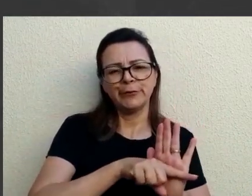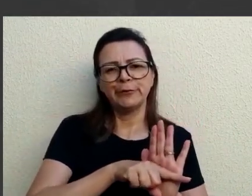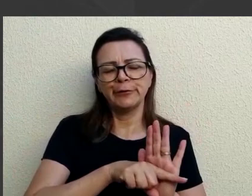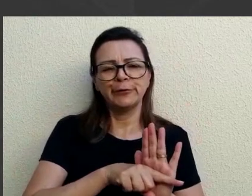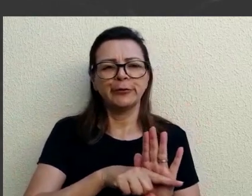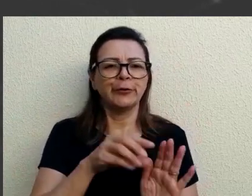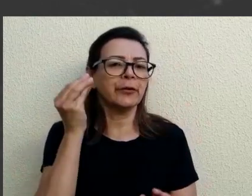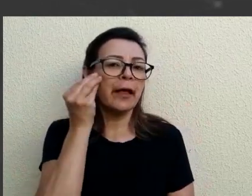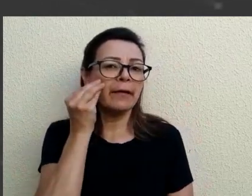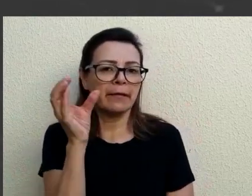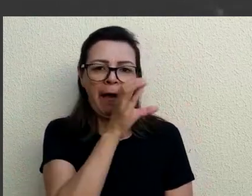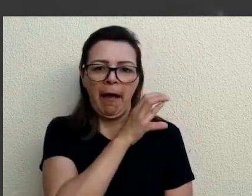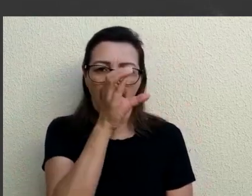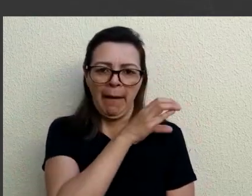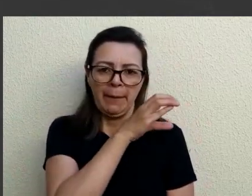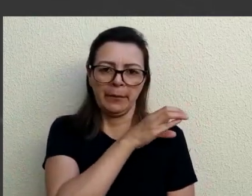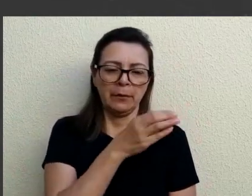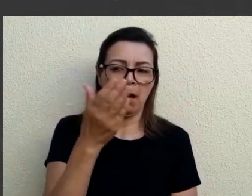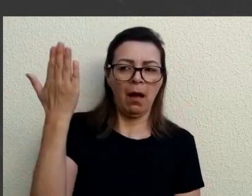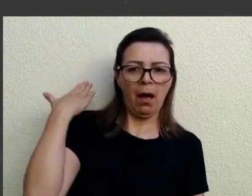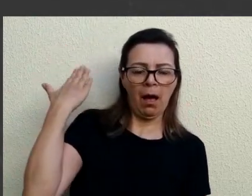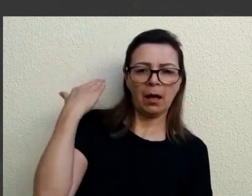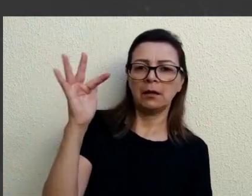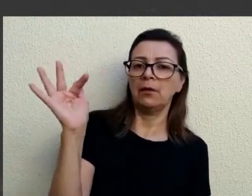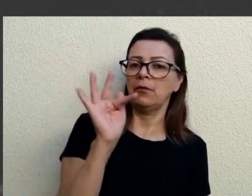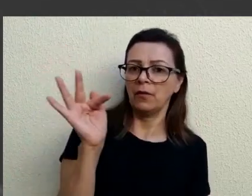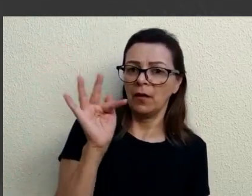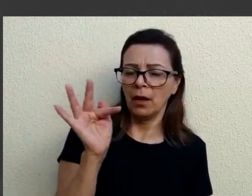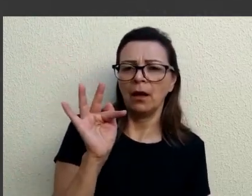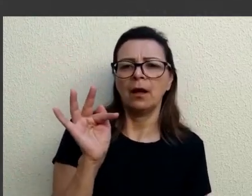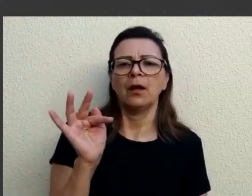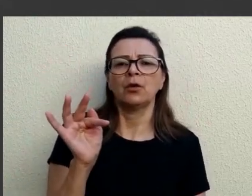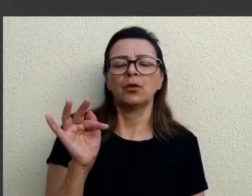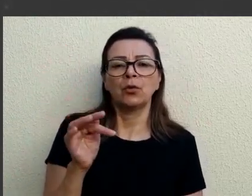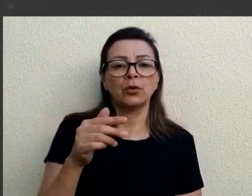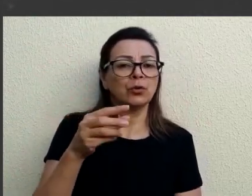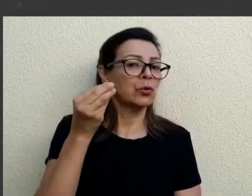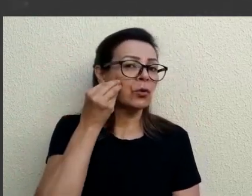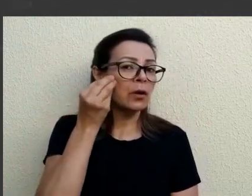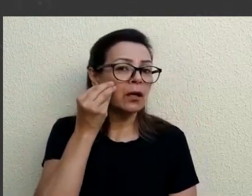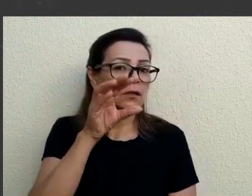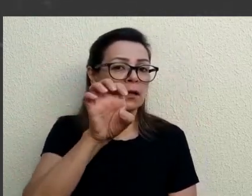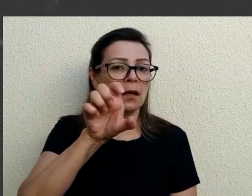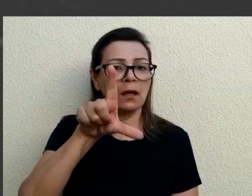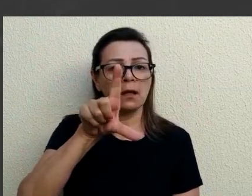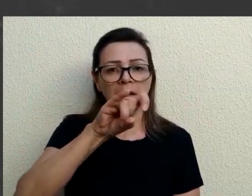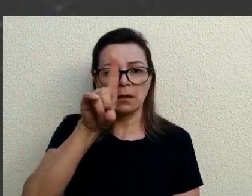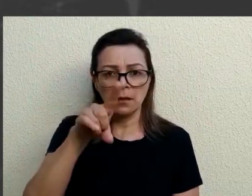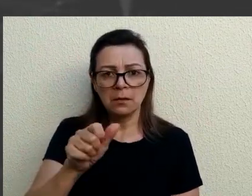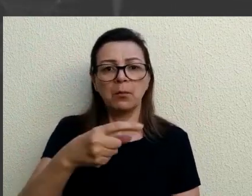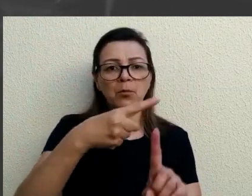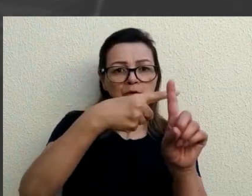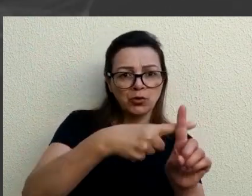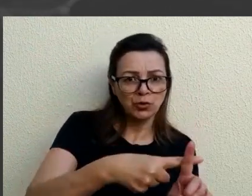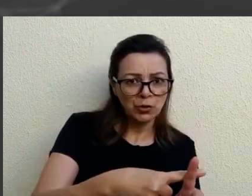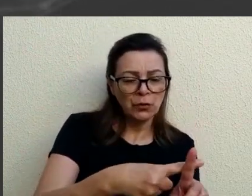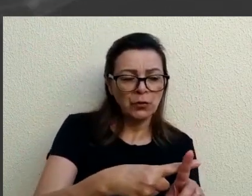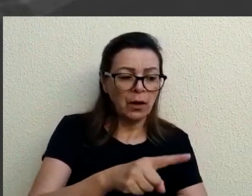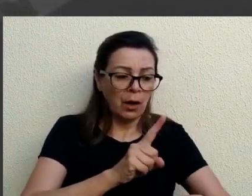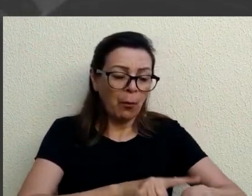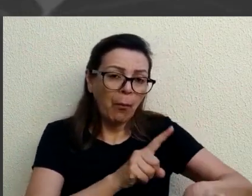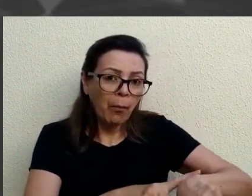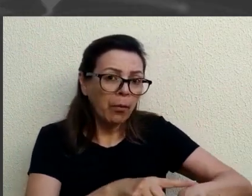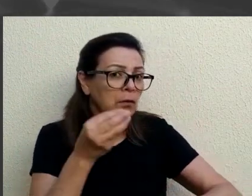se infectaram lá em fevereiro quando o teste no ELISA dá positivo quando a gente passa no teste rápido